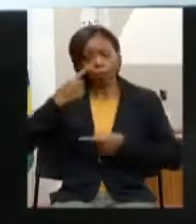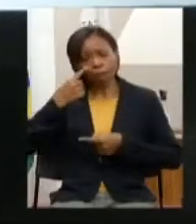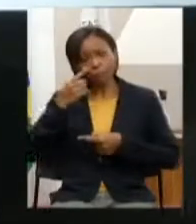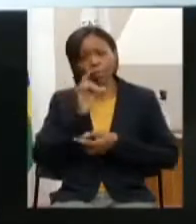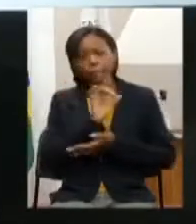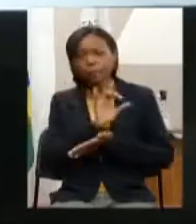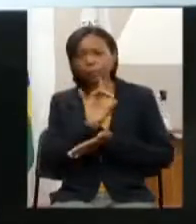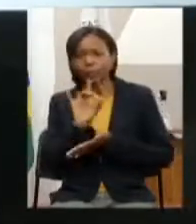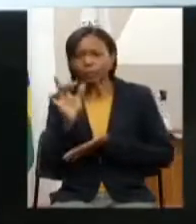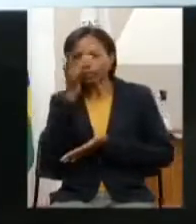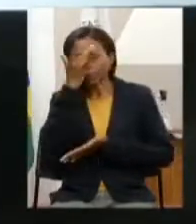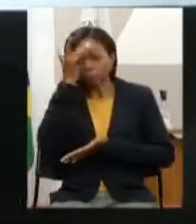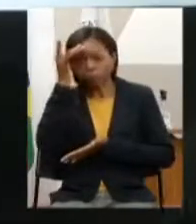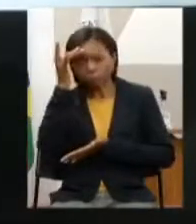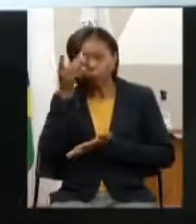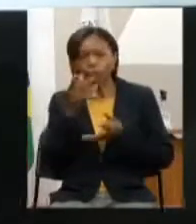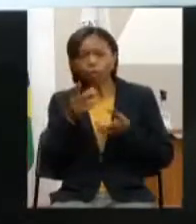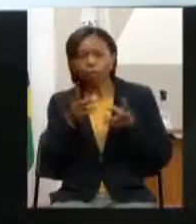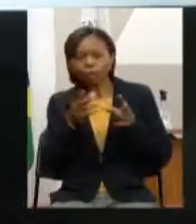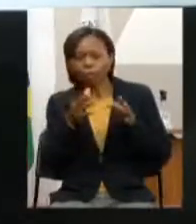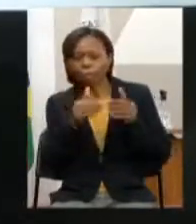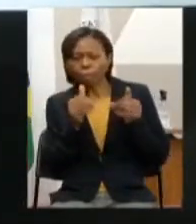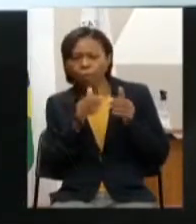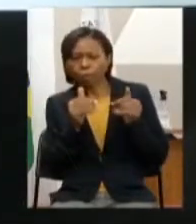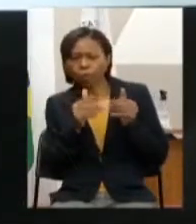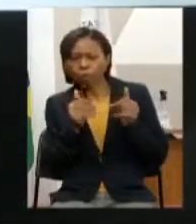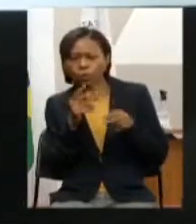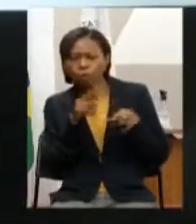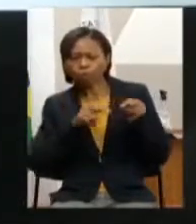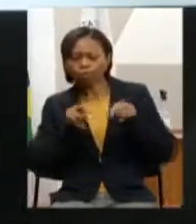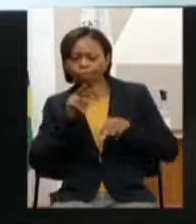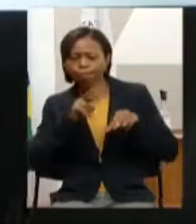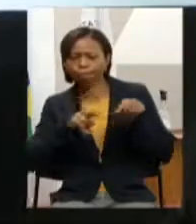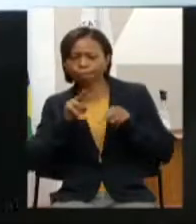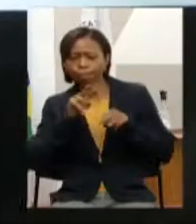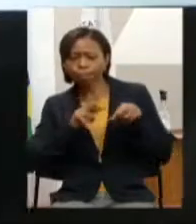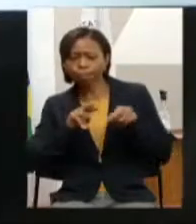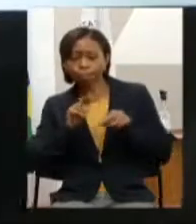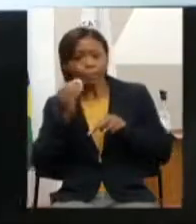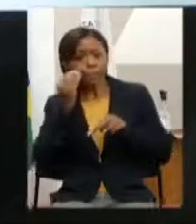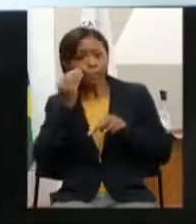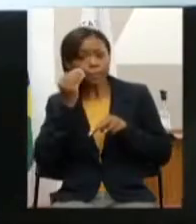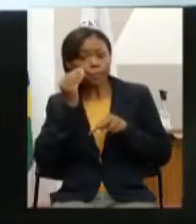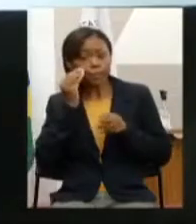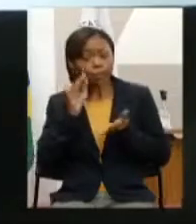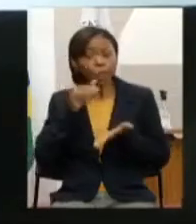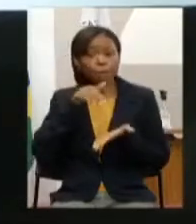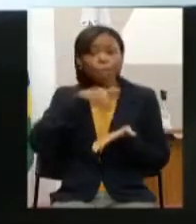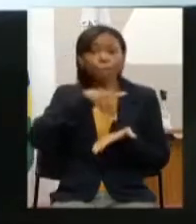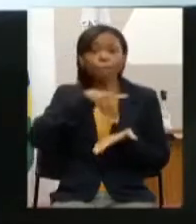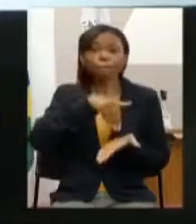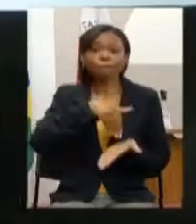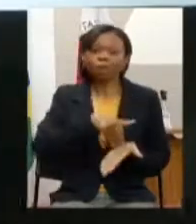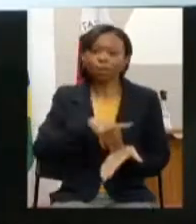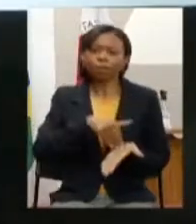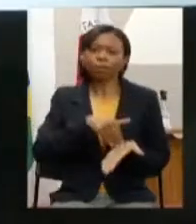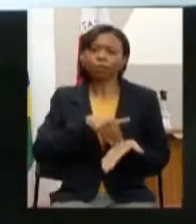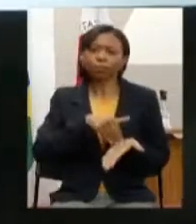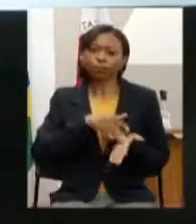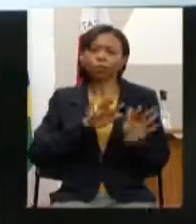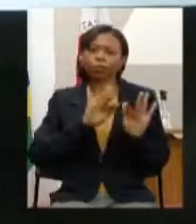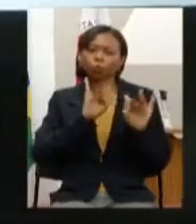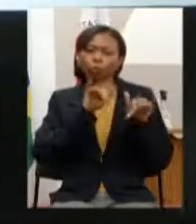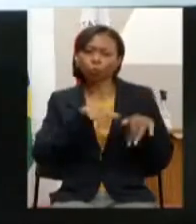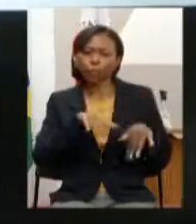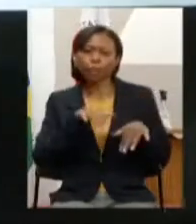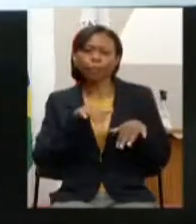e a gente realmente chegar aí no final do processo naquela que vai ser a a